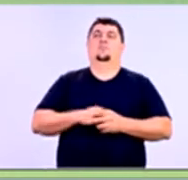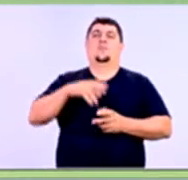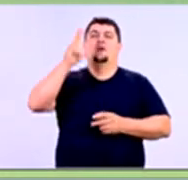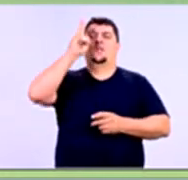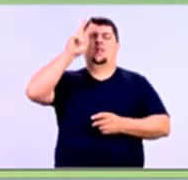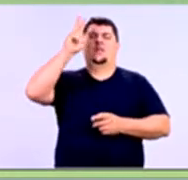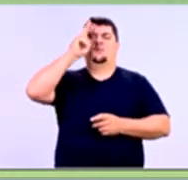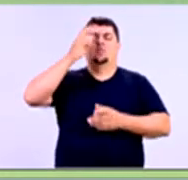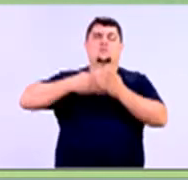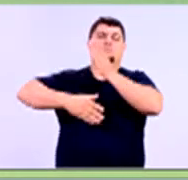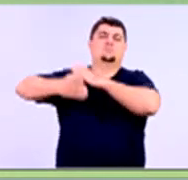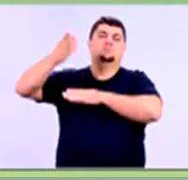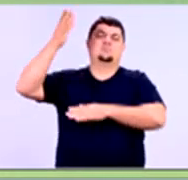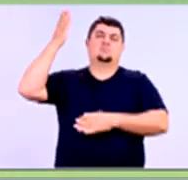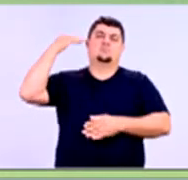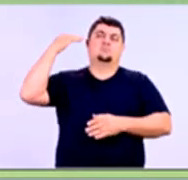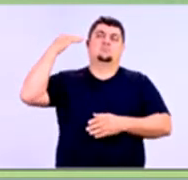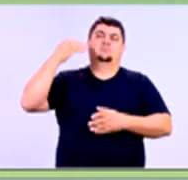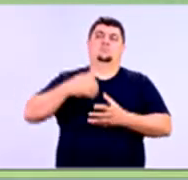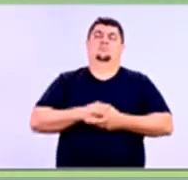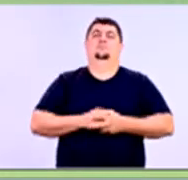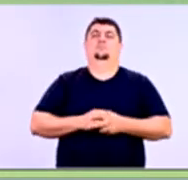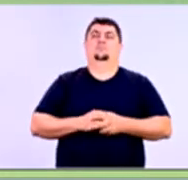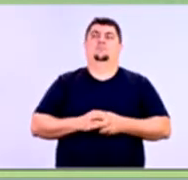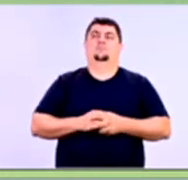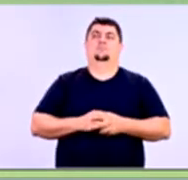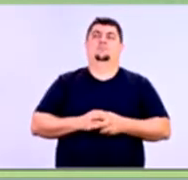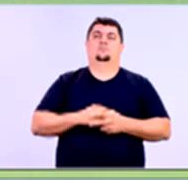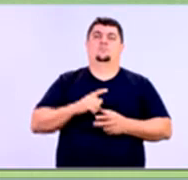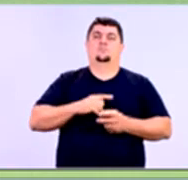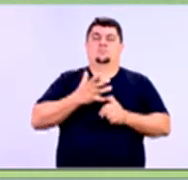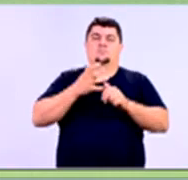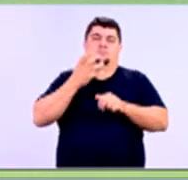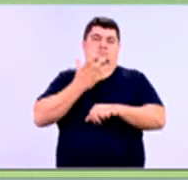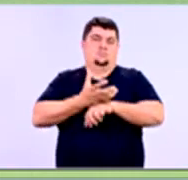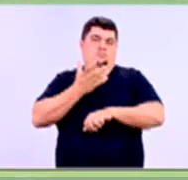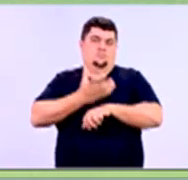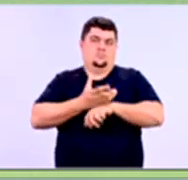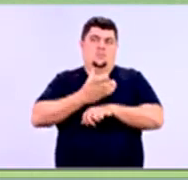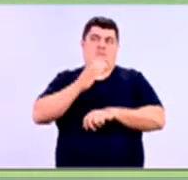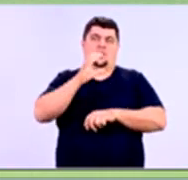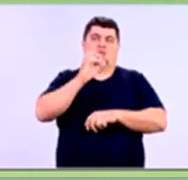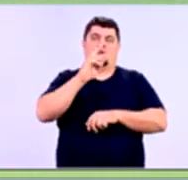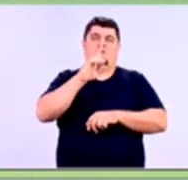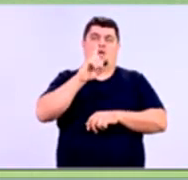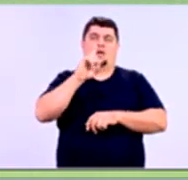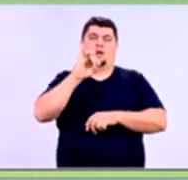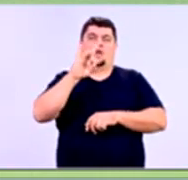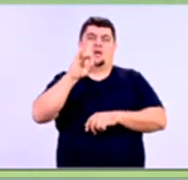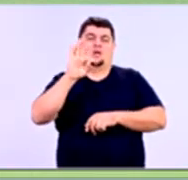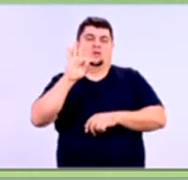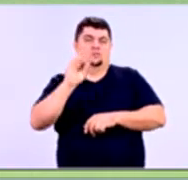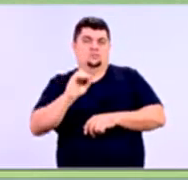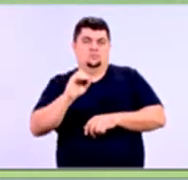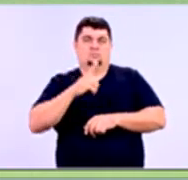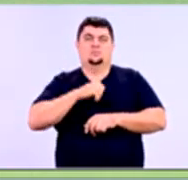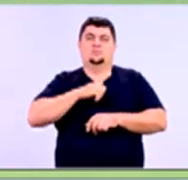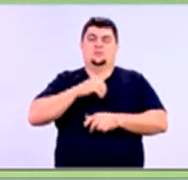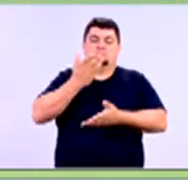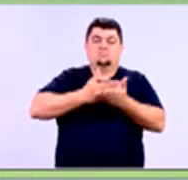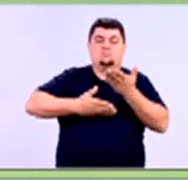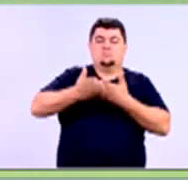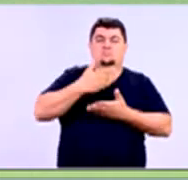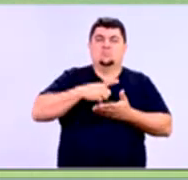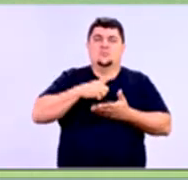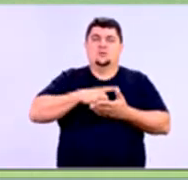Relembrando, então... Vamos relembrar. Essa disciplina de análise de risco e crédito desenvolveu a relação entre essas